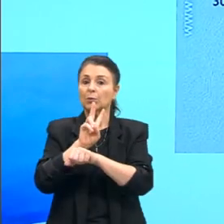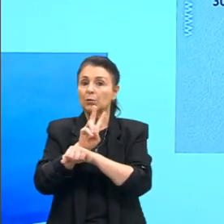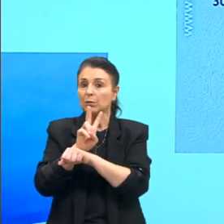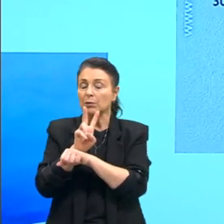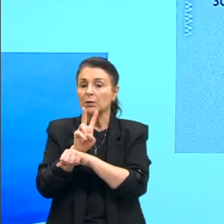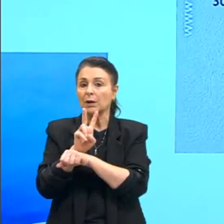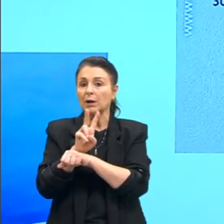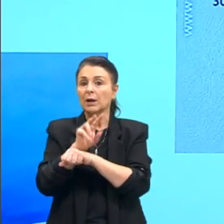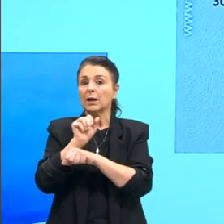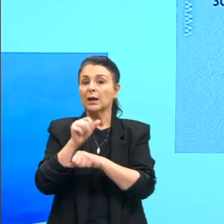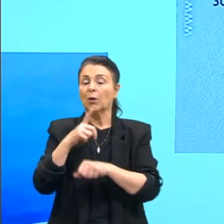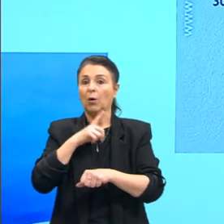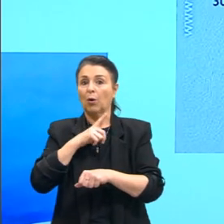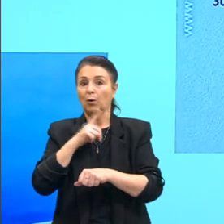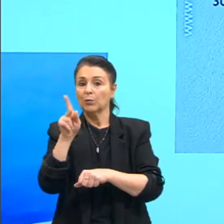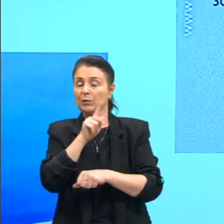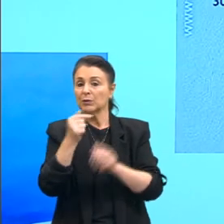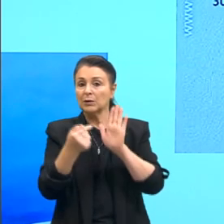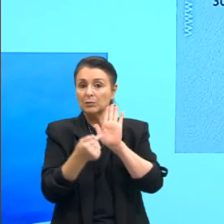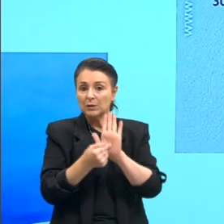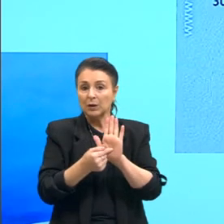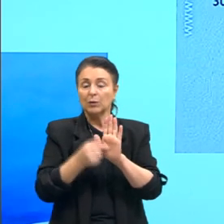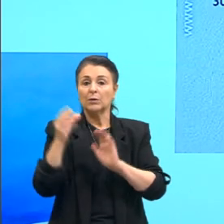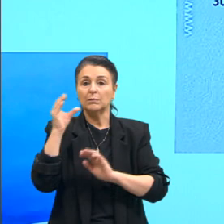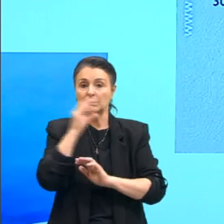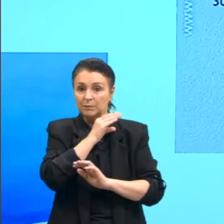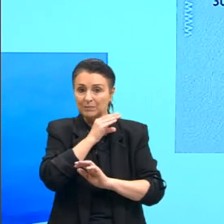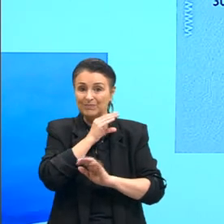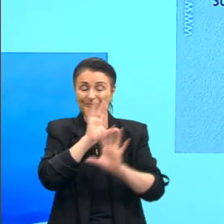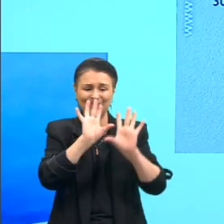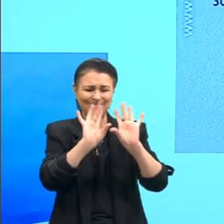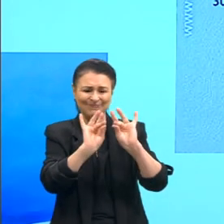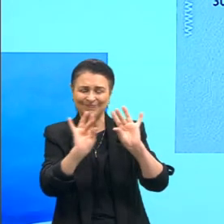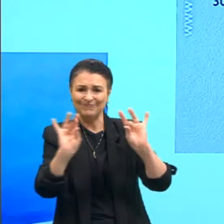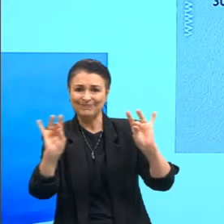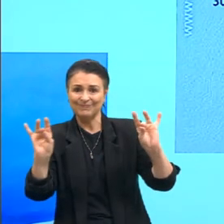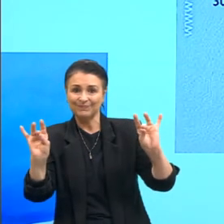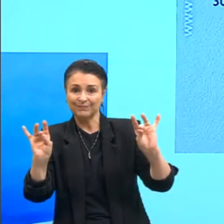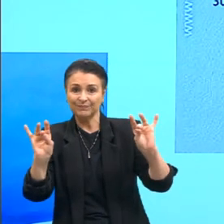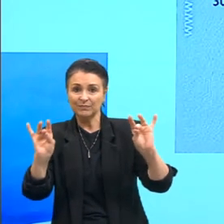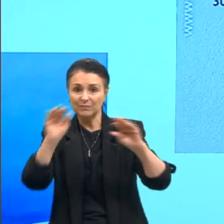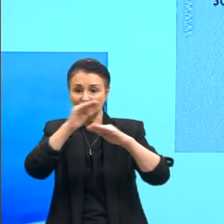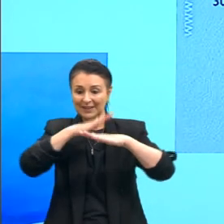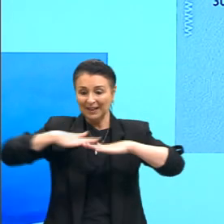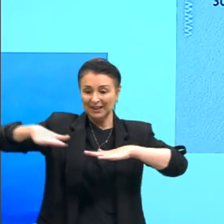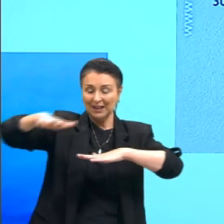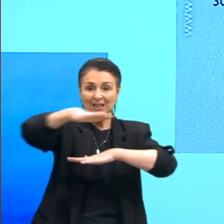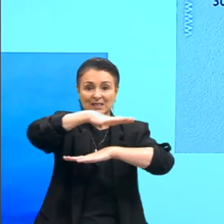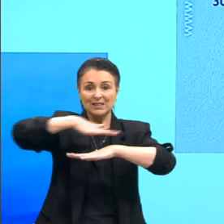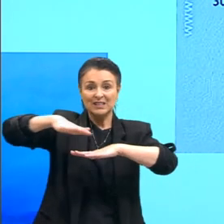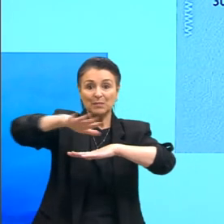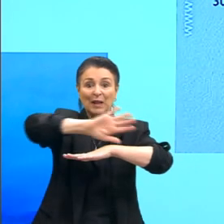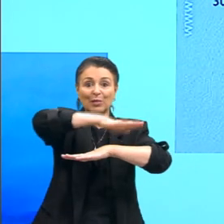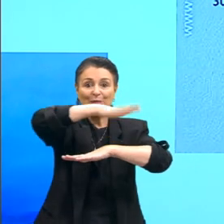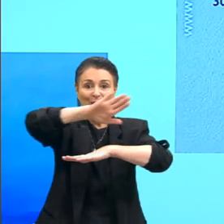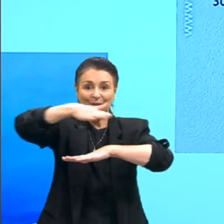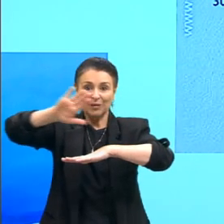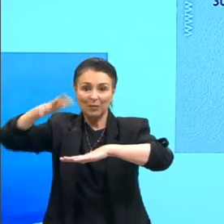ela vai ser quente e úmida, né, se eu estou em cima do mar, eu vou ter esse vapor d'água, certo?